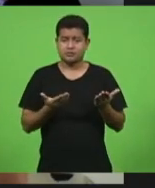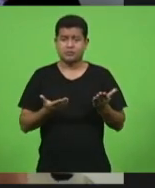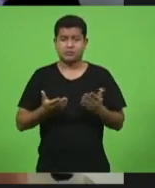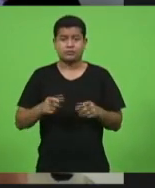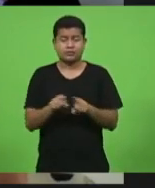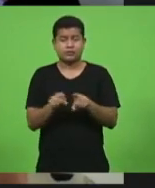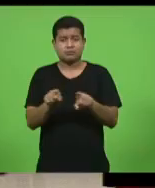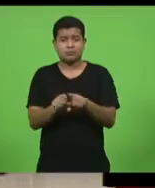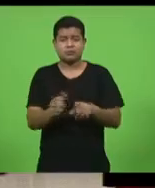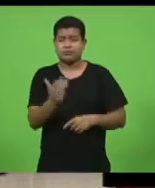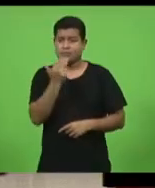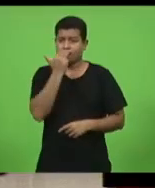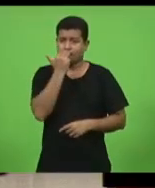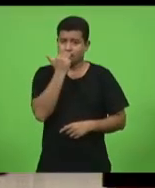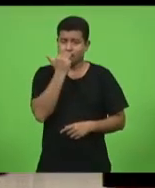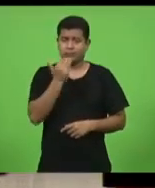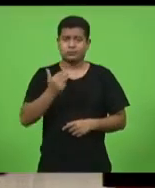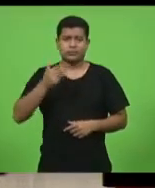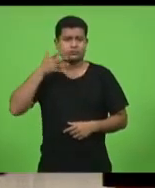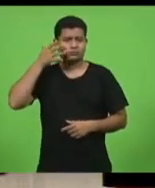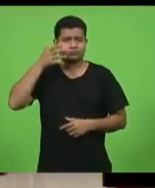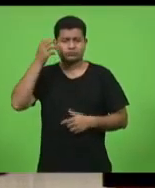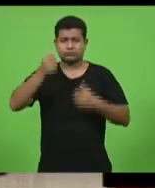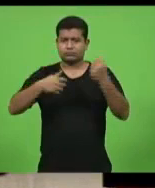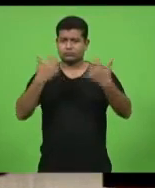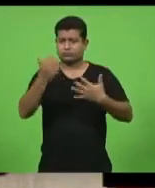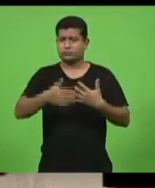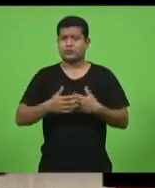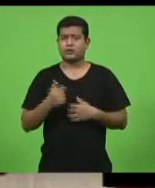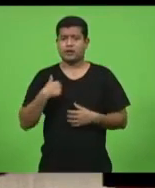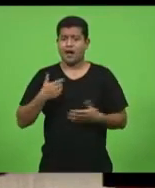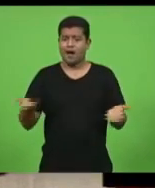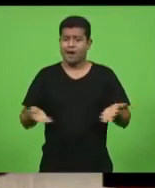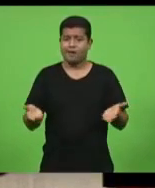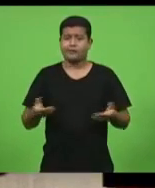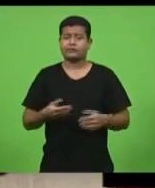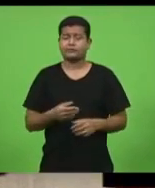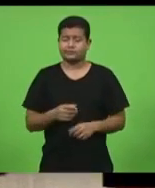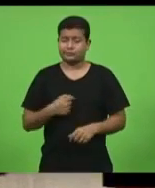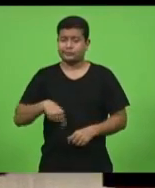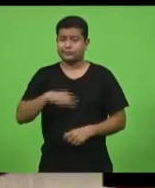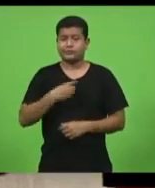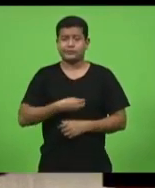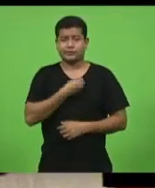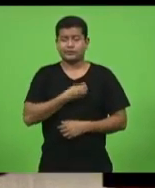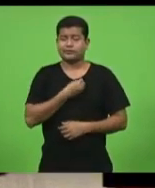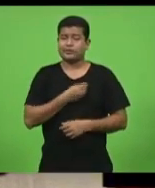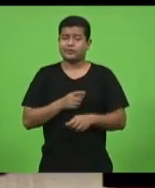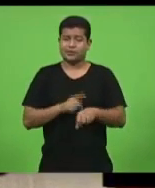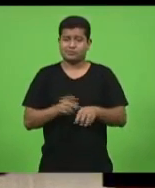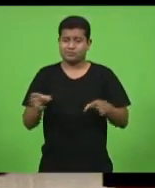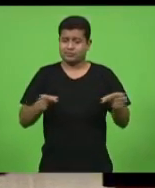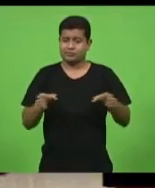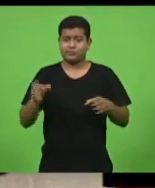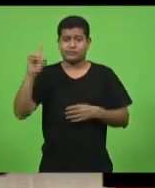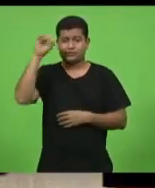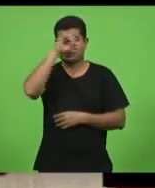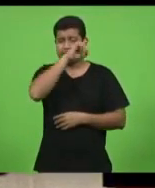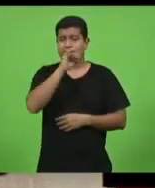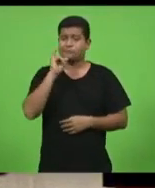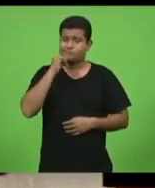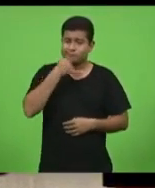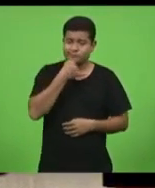Sopelsa. Realmente, nós estamos vivendo um momento muito difícil, um momento muito triste, não somente em Santa